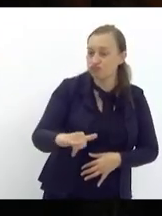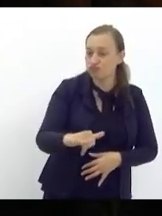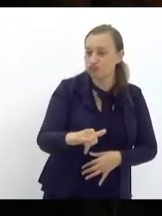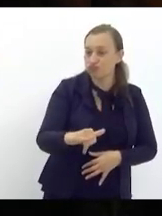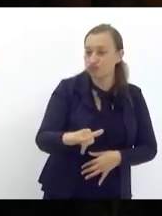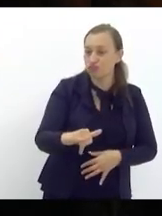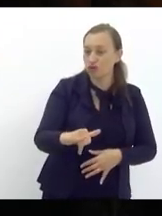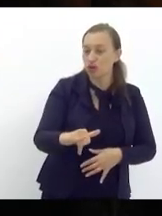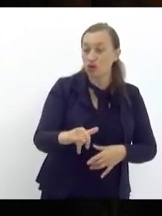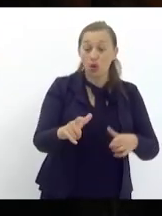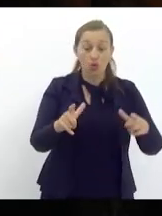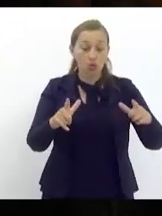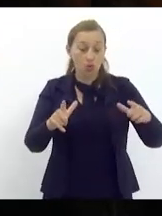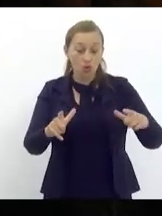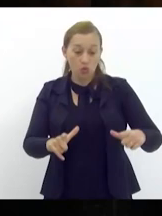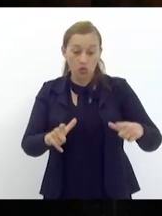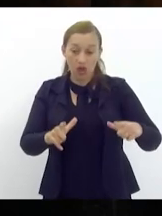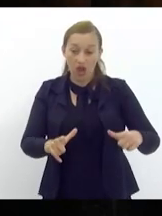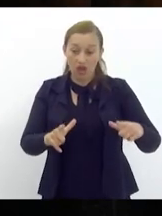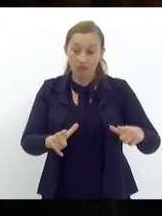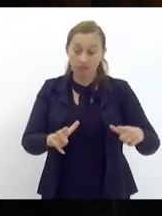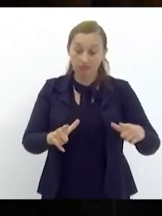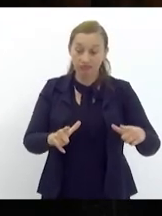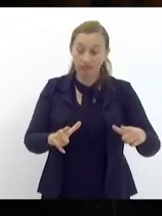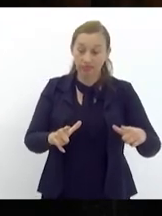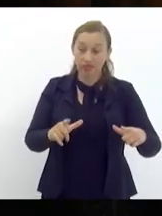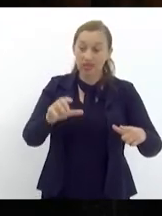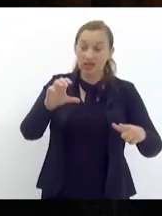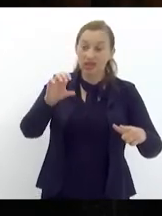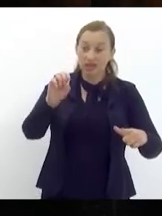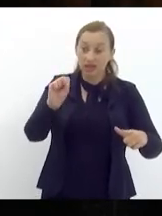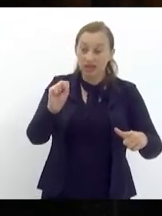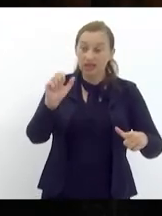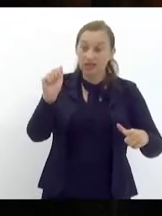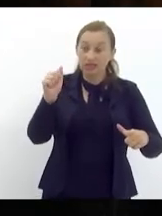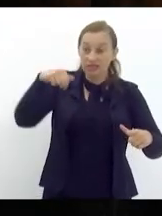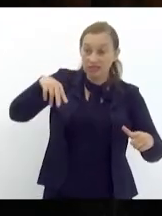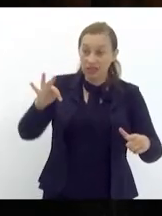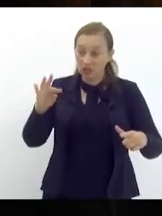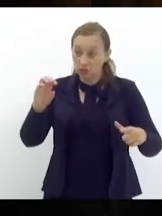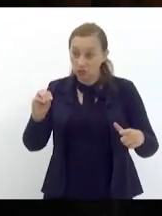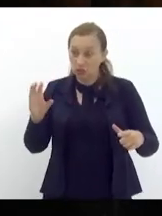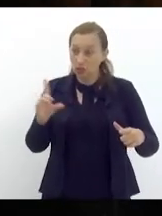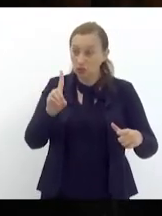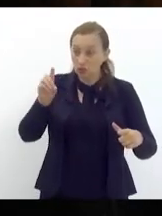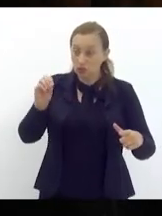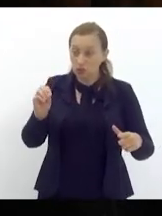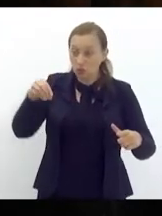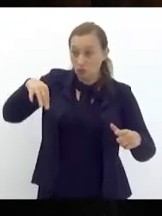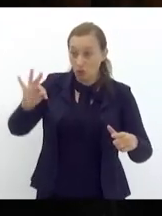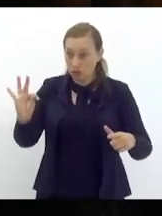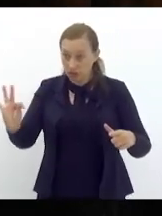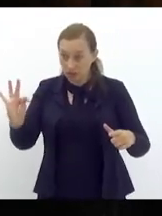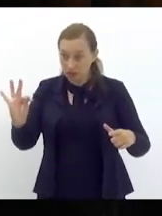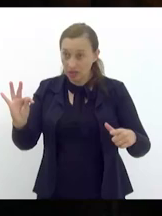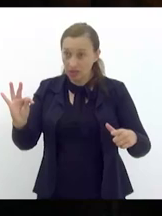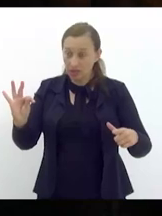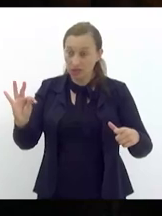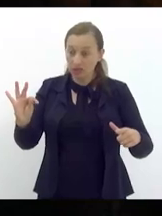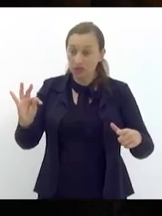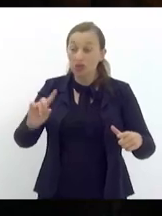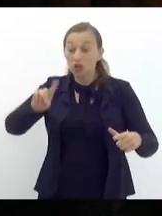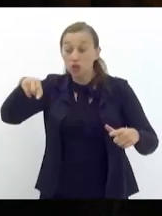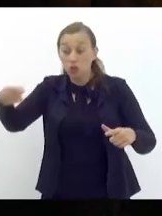Dumont para outros aeroportos internacionais principalmente em São Paulo porque